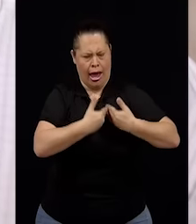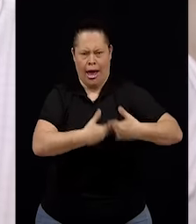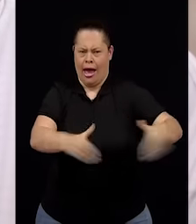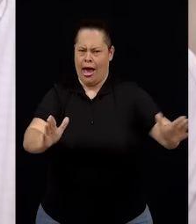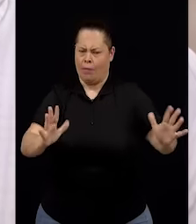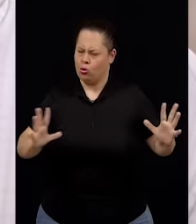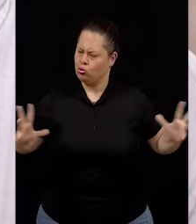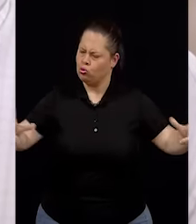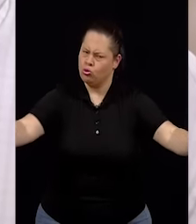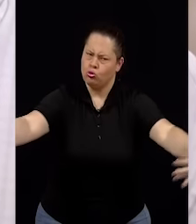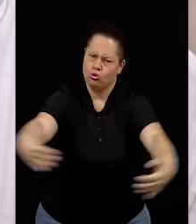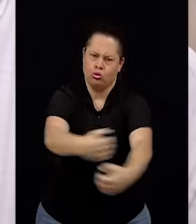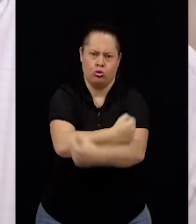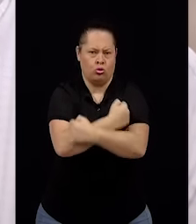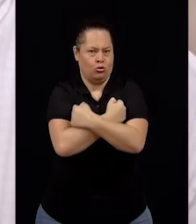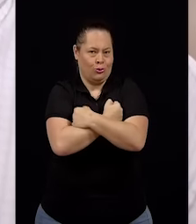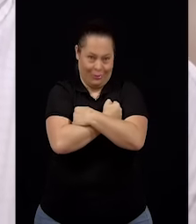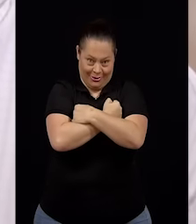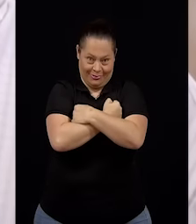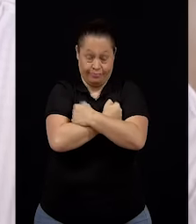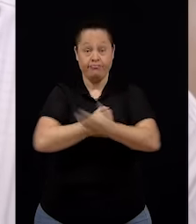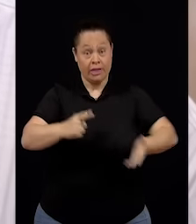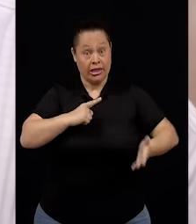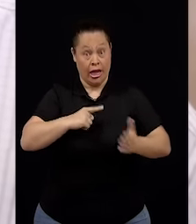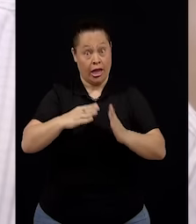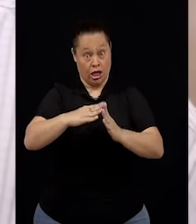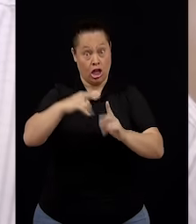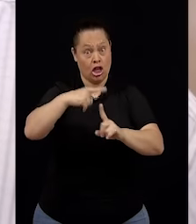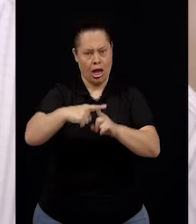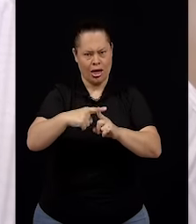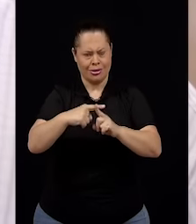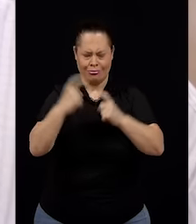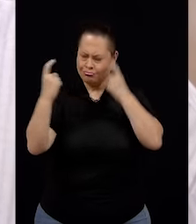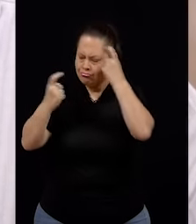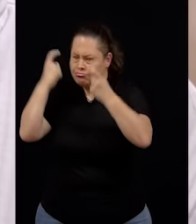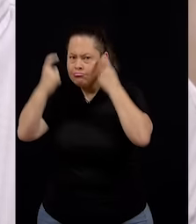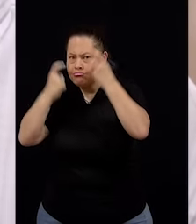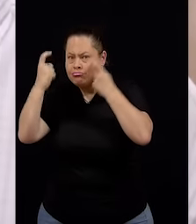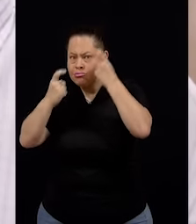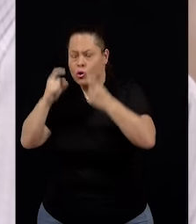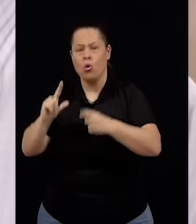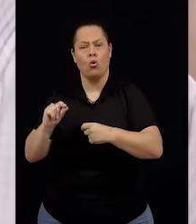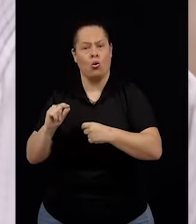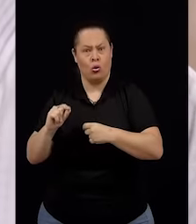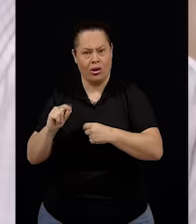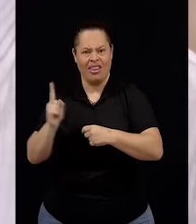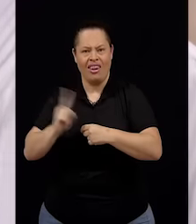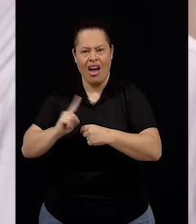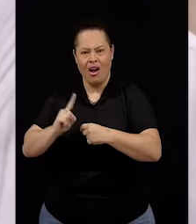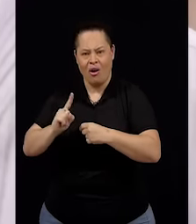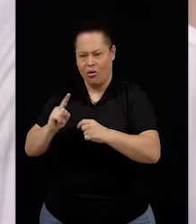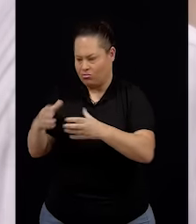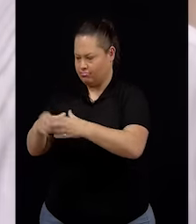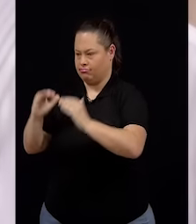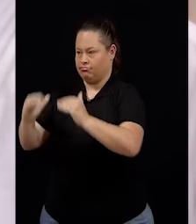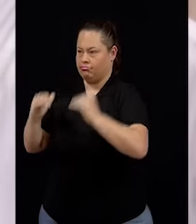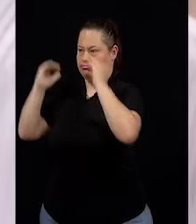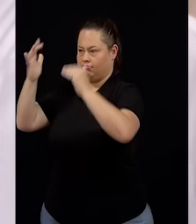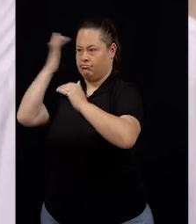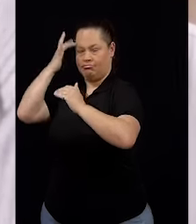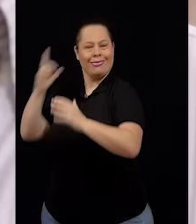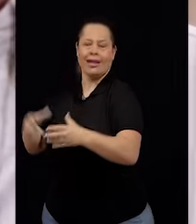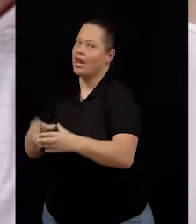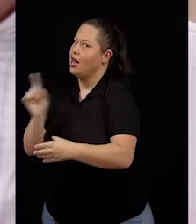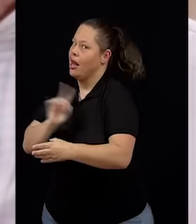uma igreja que tem a preocupação em não criar elites, mas ouvir a